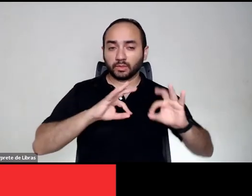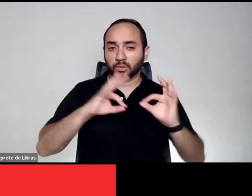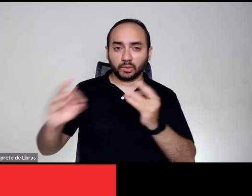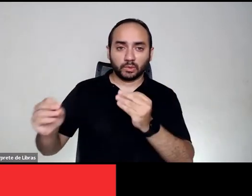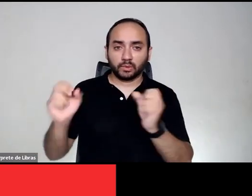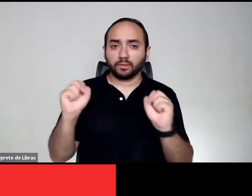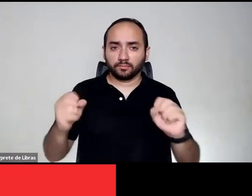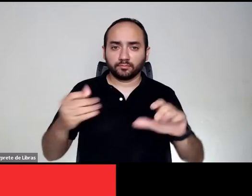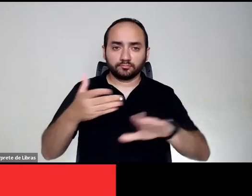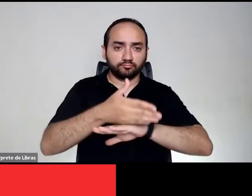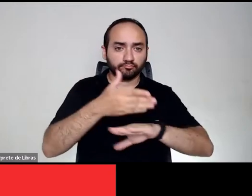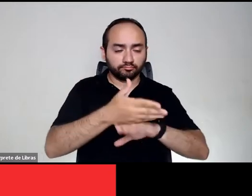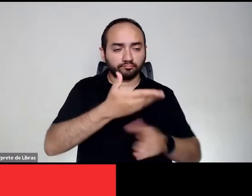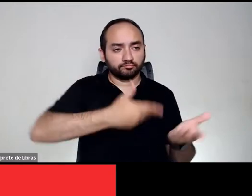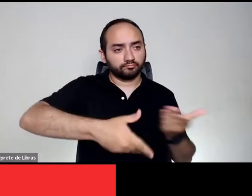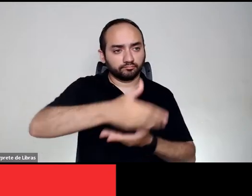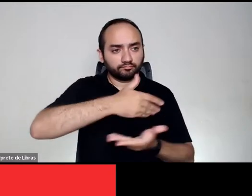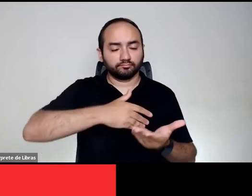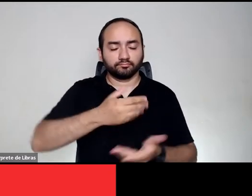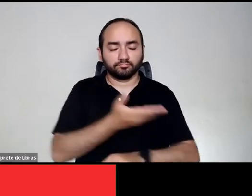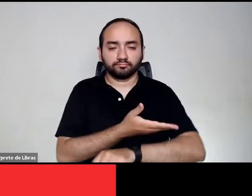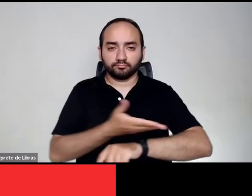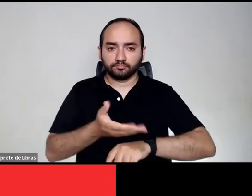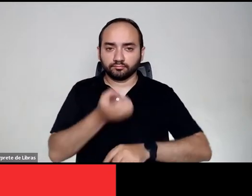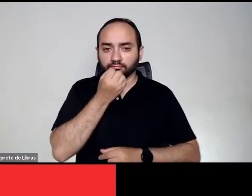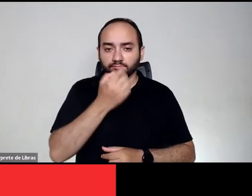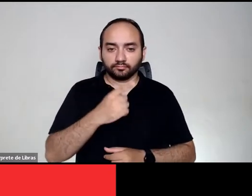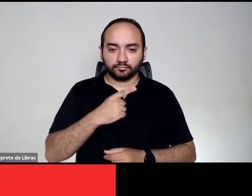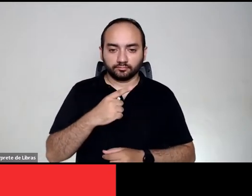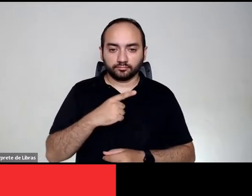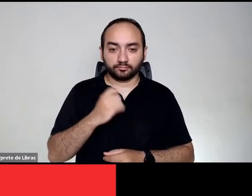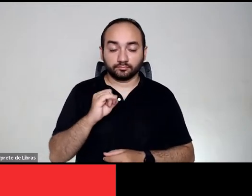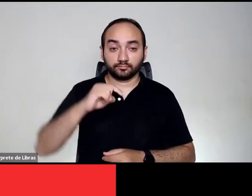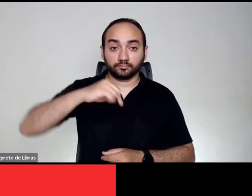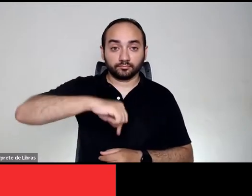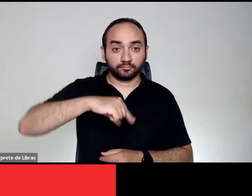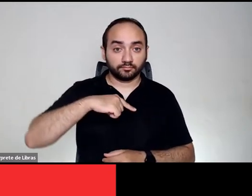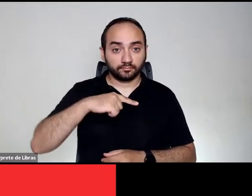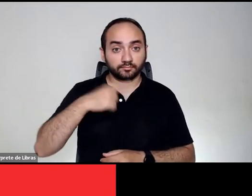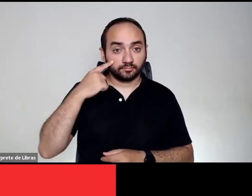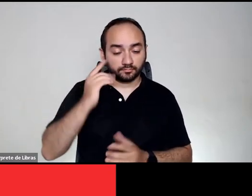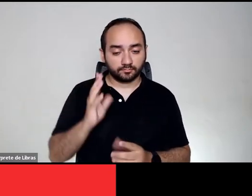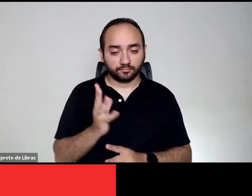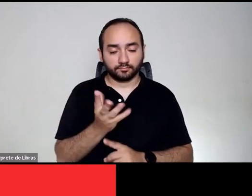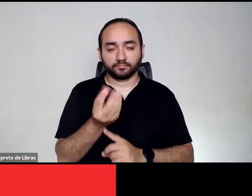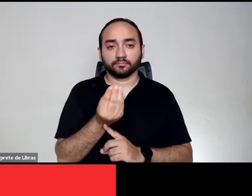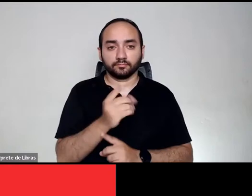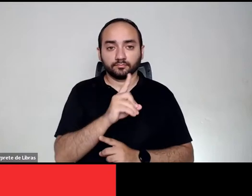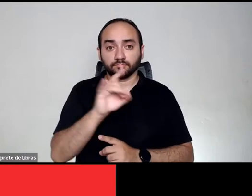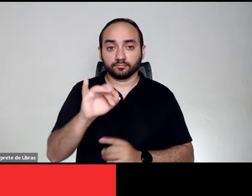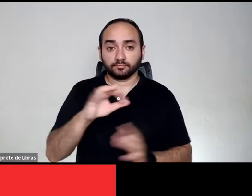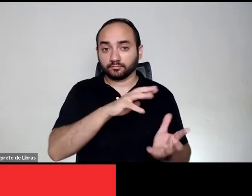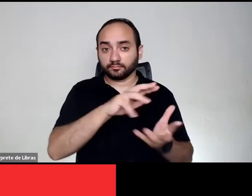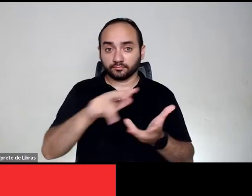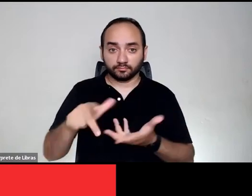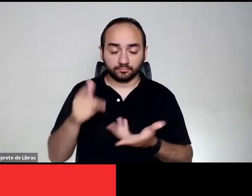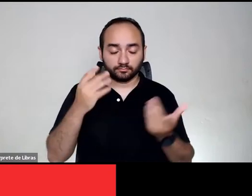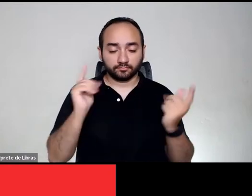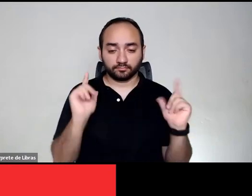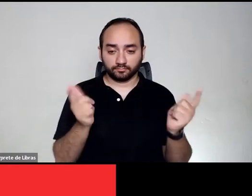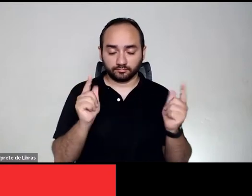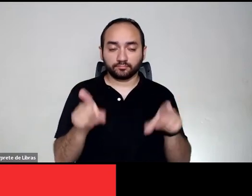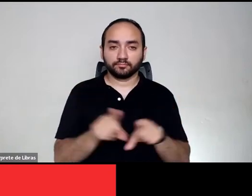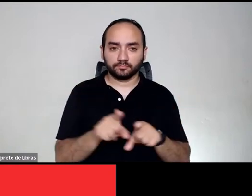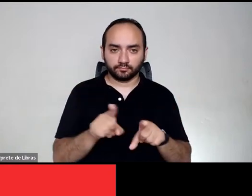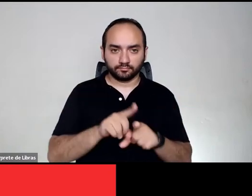possam participar e desfrutar das práticas do lazer. Se aqui estamos para celebrar o Dia Mundial do Lazer, celebramos